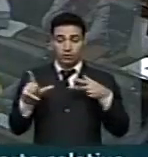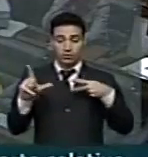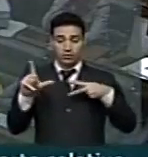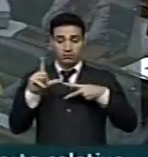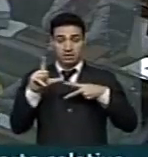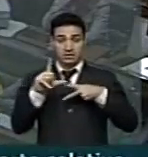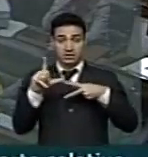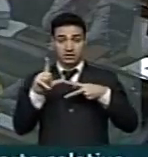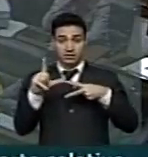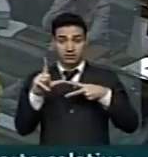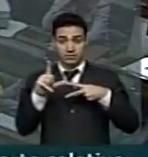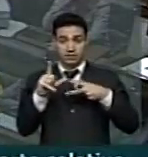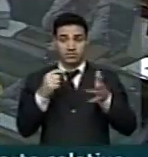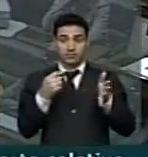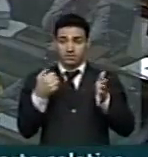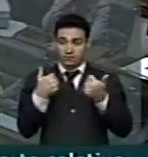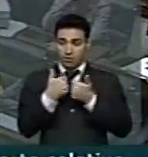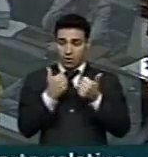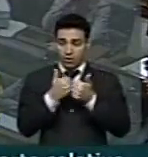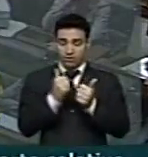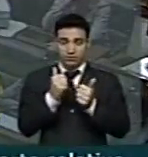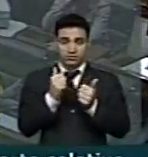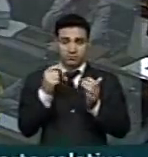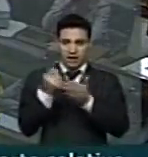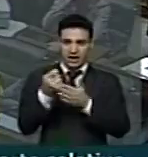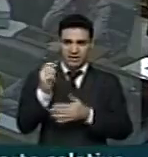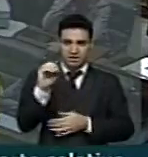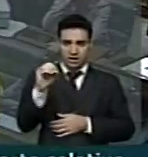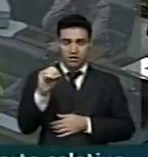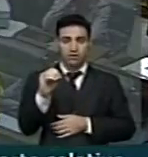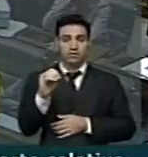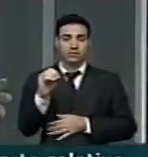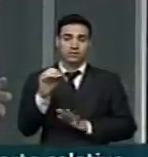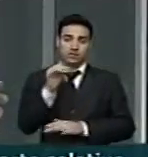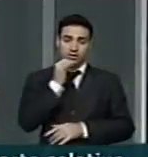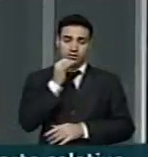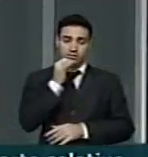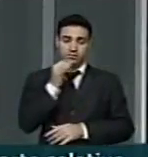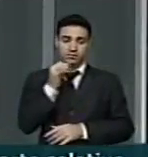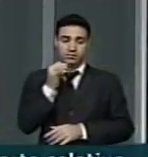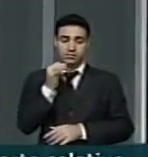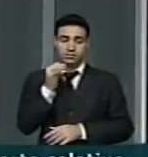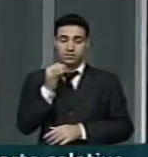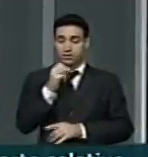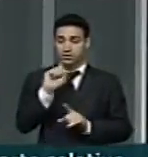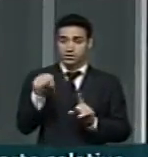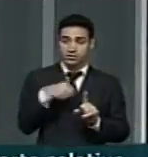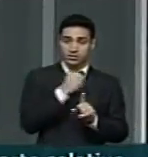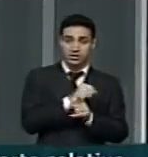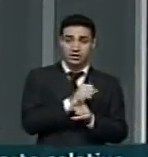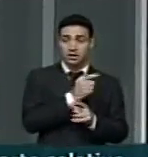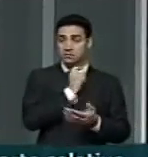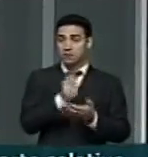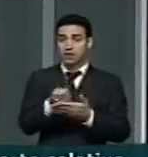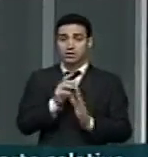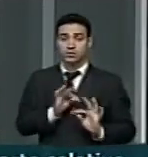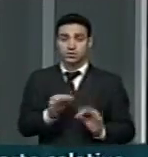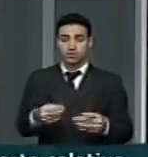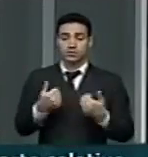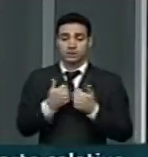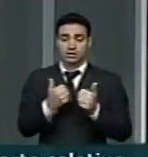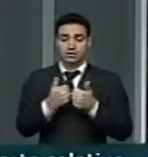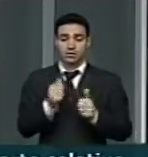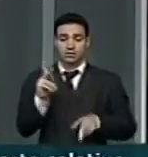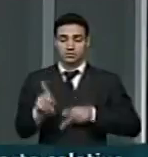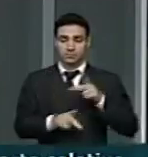100%, é o outro lado da moeda, é que a tarifa, você não arrecada nada, é a sociedade que paga pelo transporte